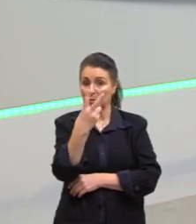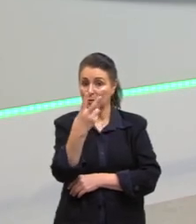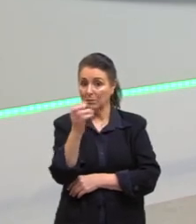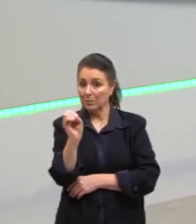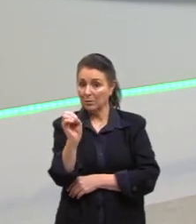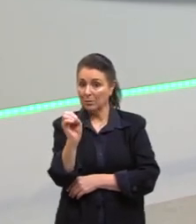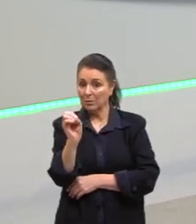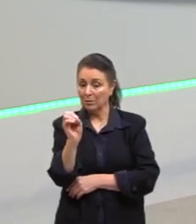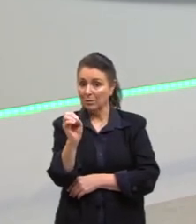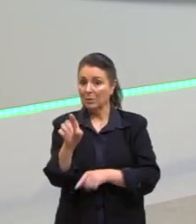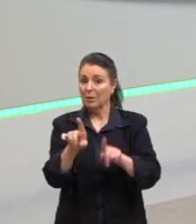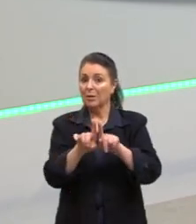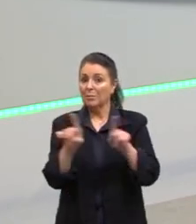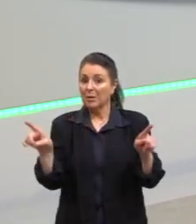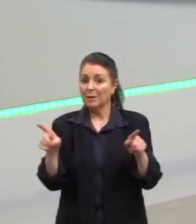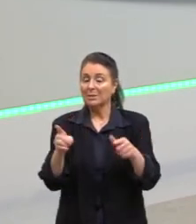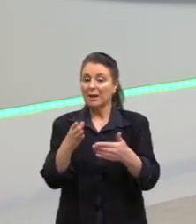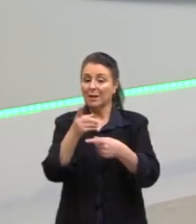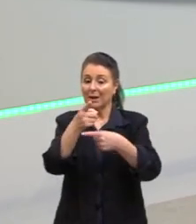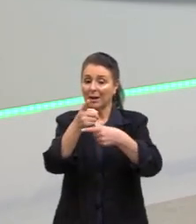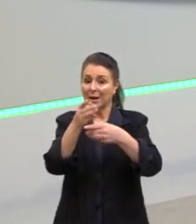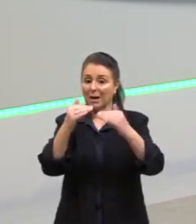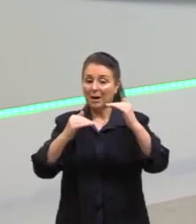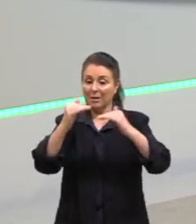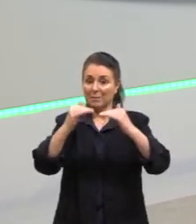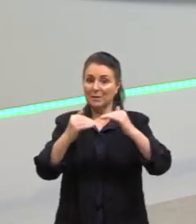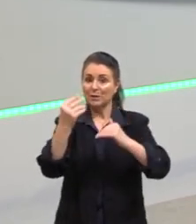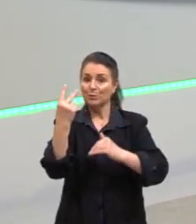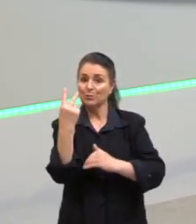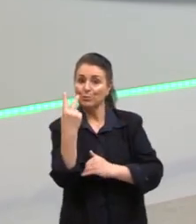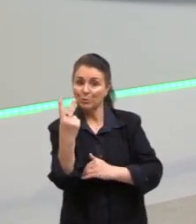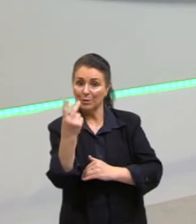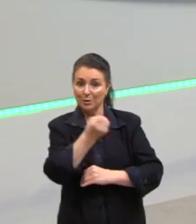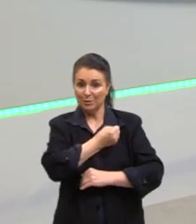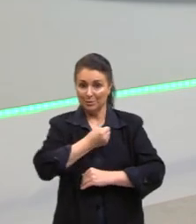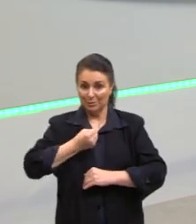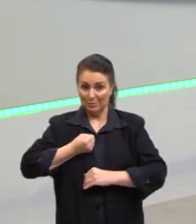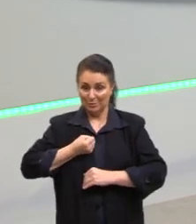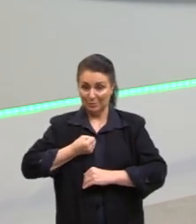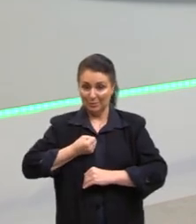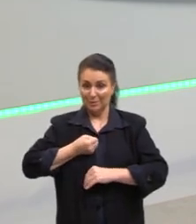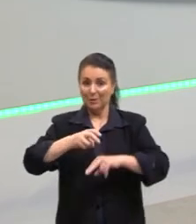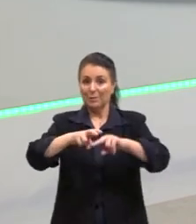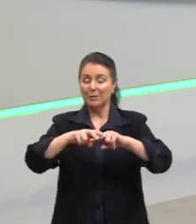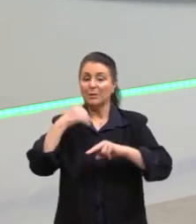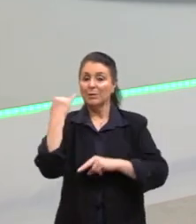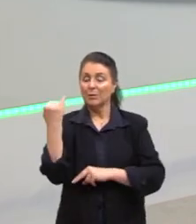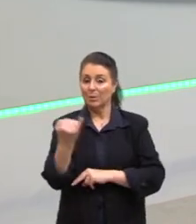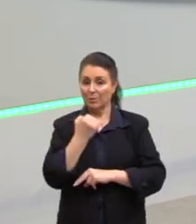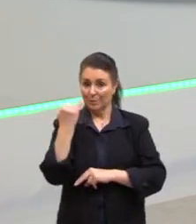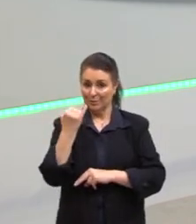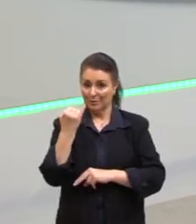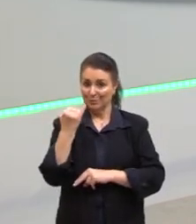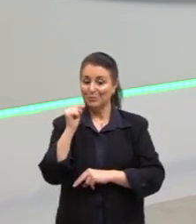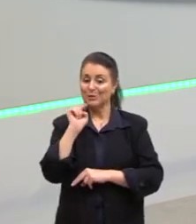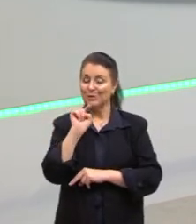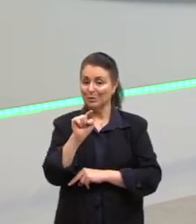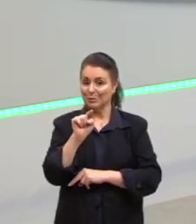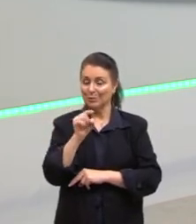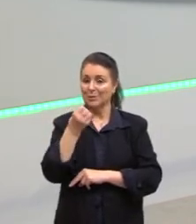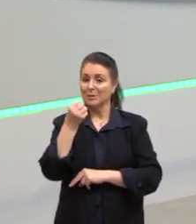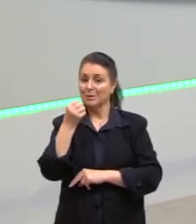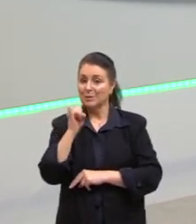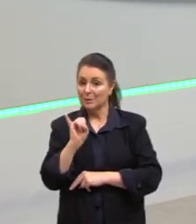Mas, ela é a média entre esses dois. Então, só é importante a gente cuidar esse passo. Se